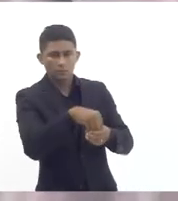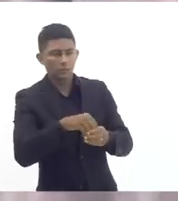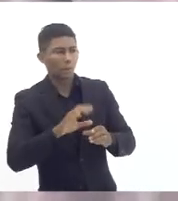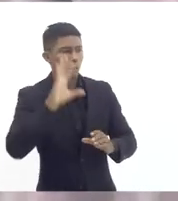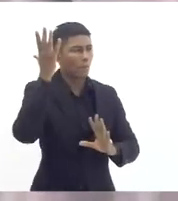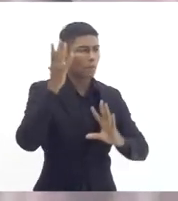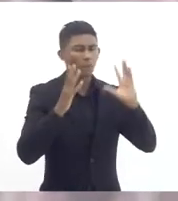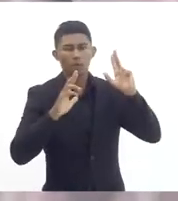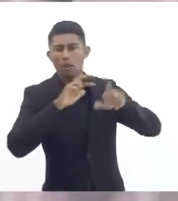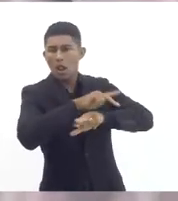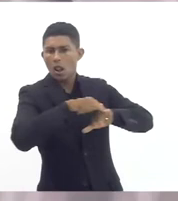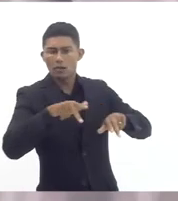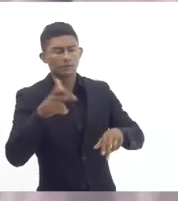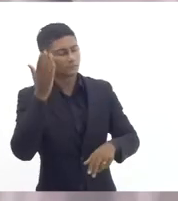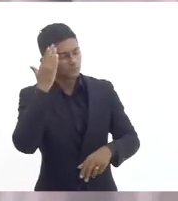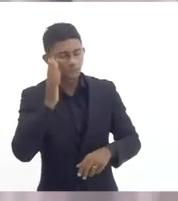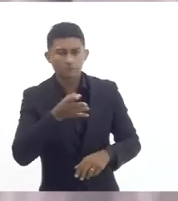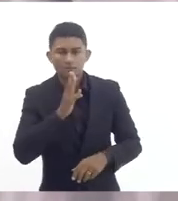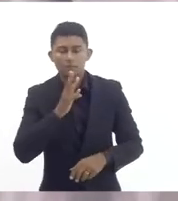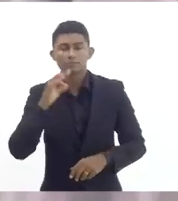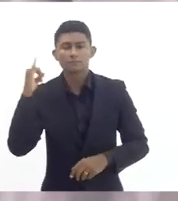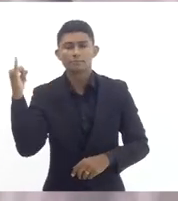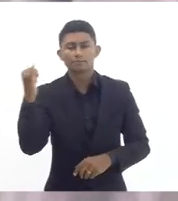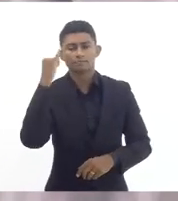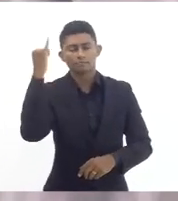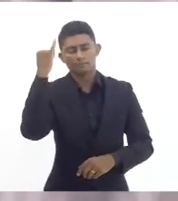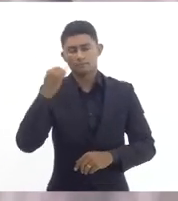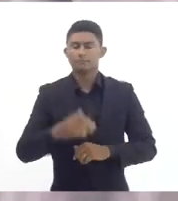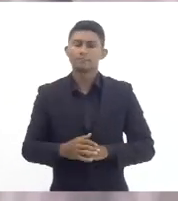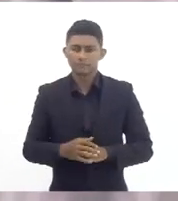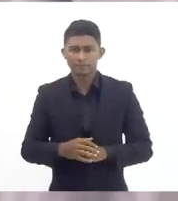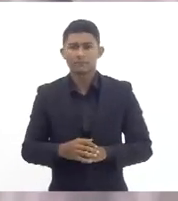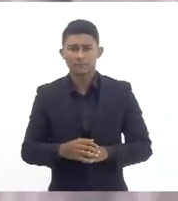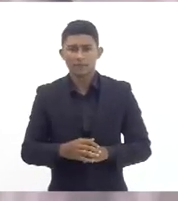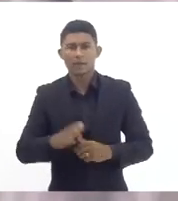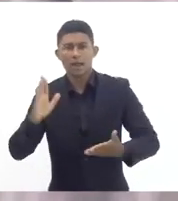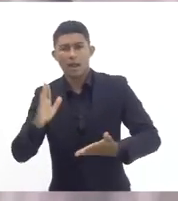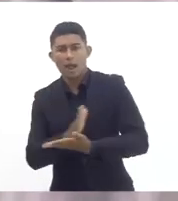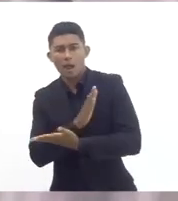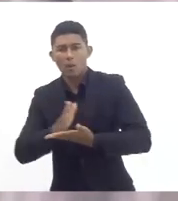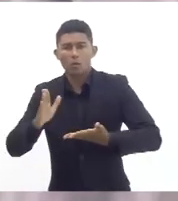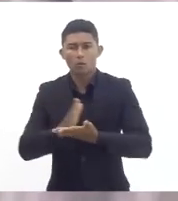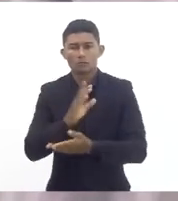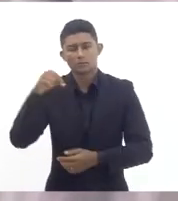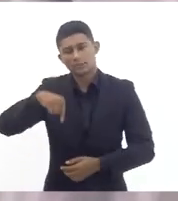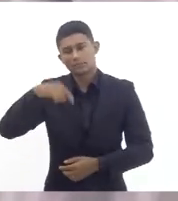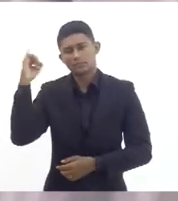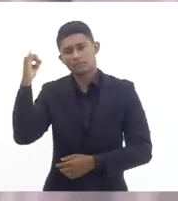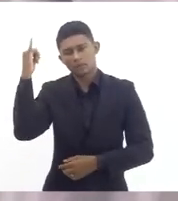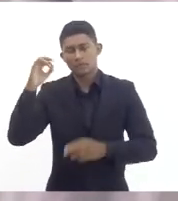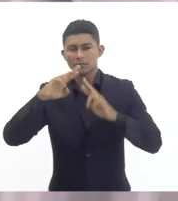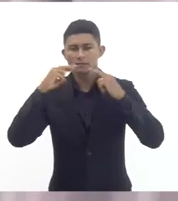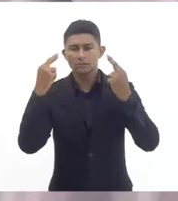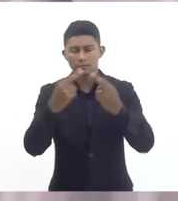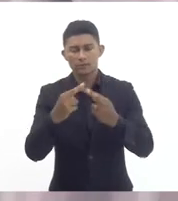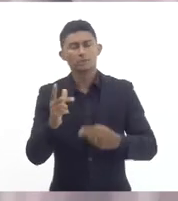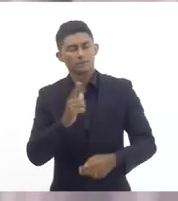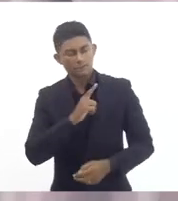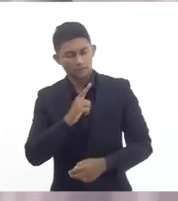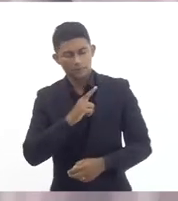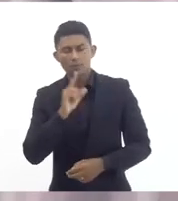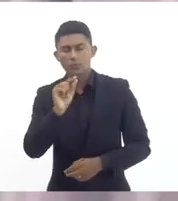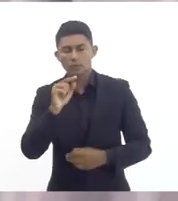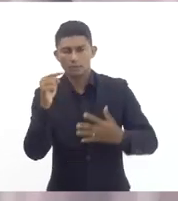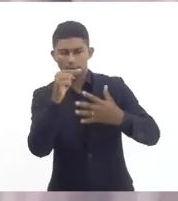para nos ajudar aqui a guiar alguns elementos que para a gente são fundamentais dessa audiência eu conversando com os concursados